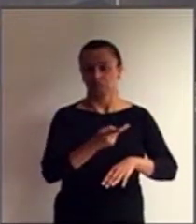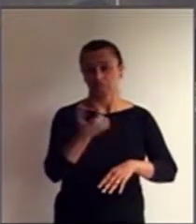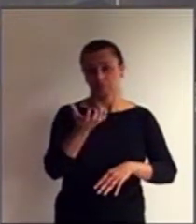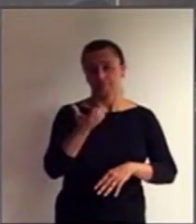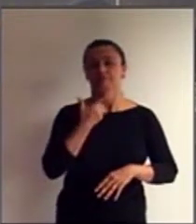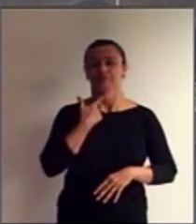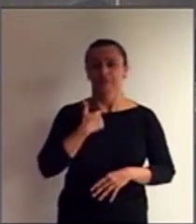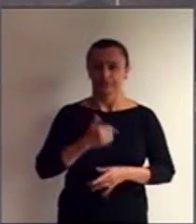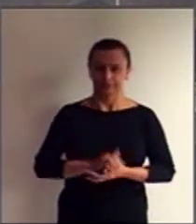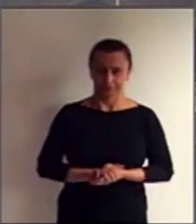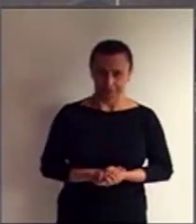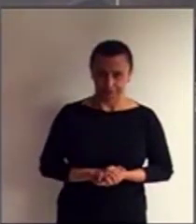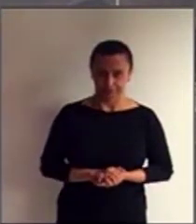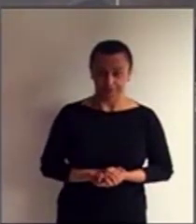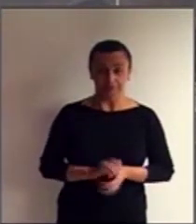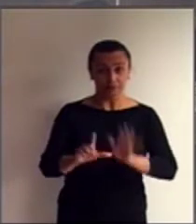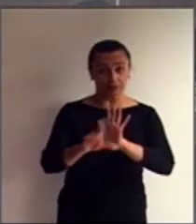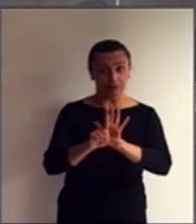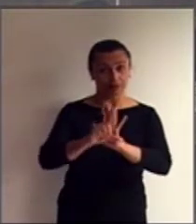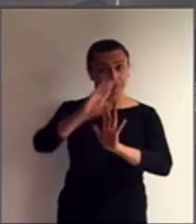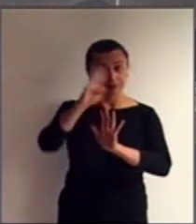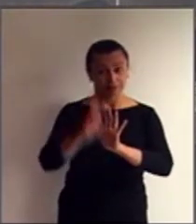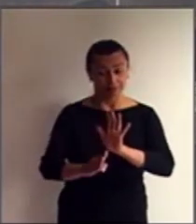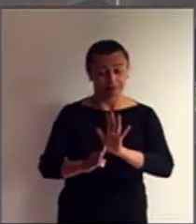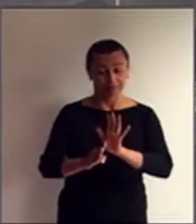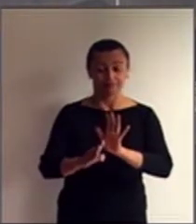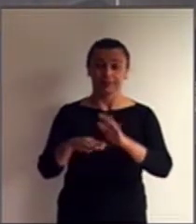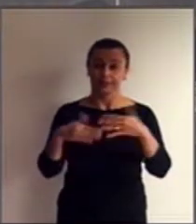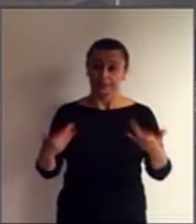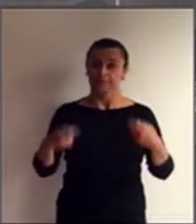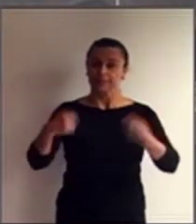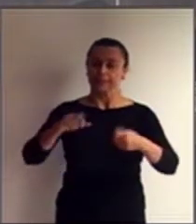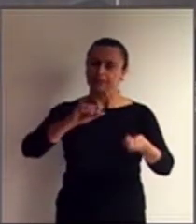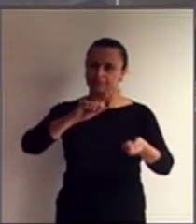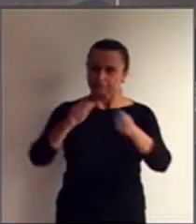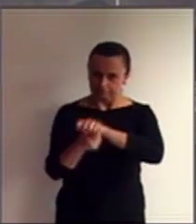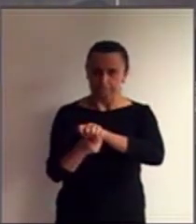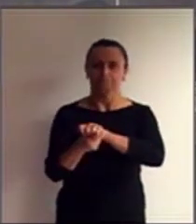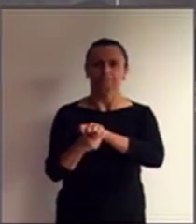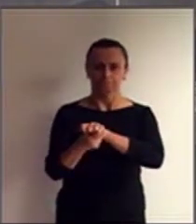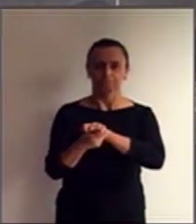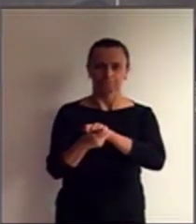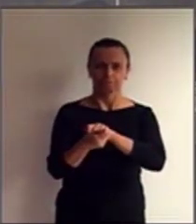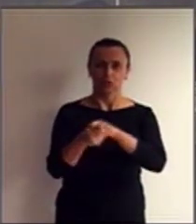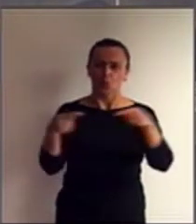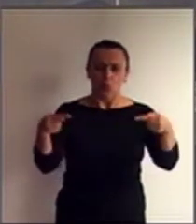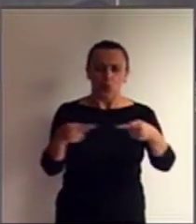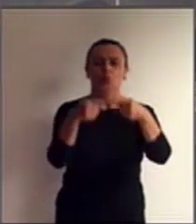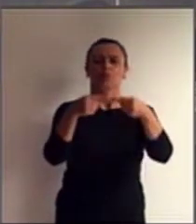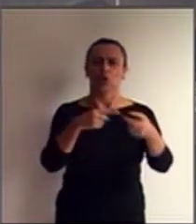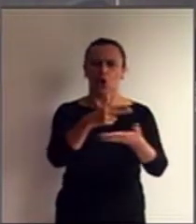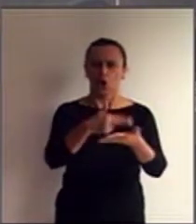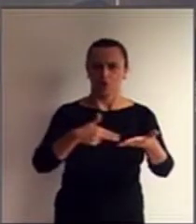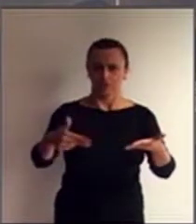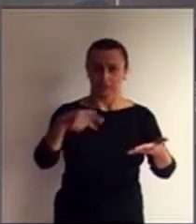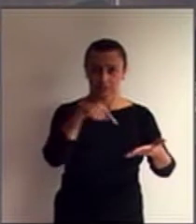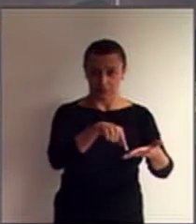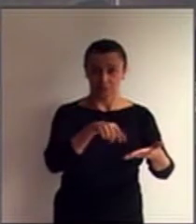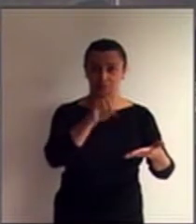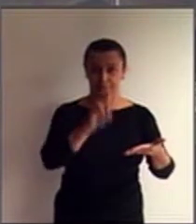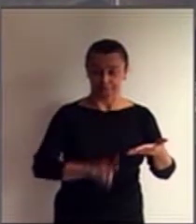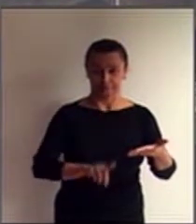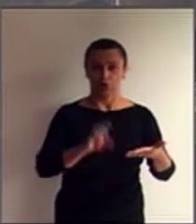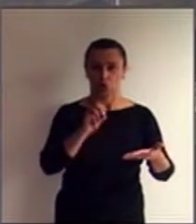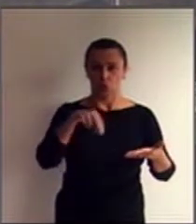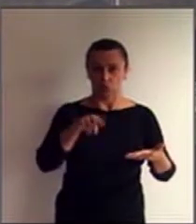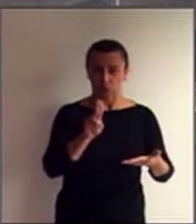A lei brasileira merece, portanto, uma adequação aos ditames da Convenção, inclusive quanto aos